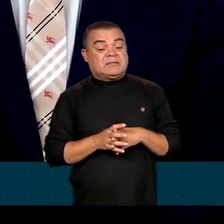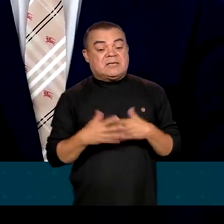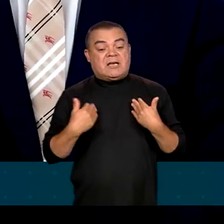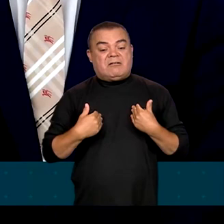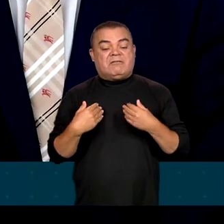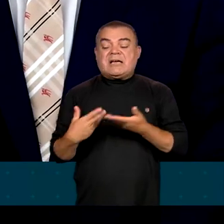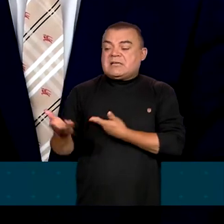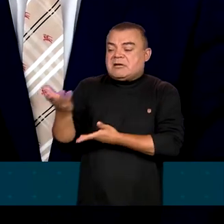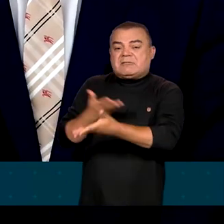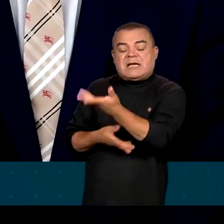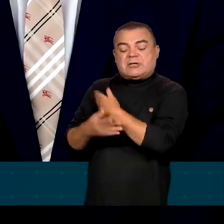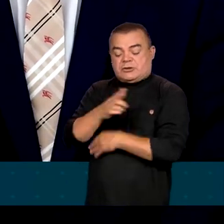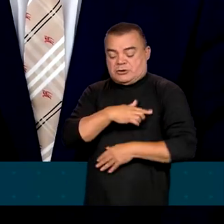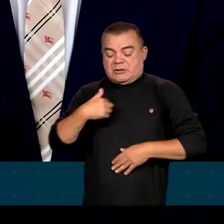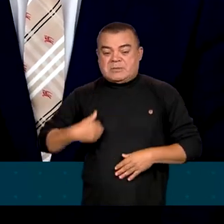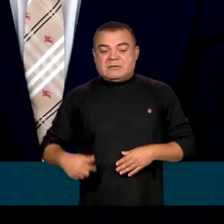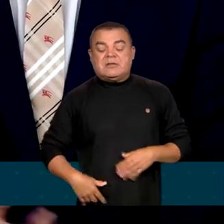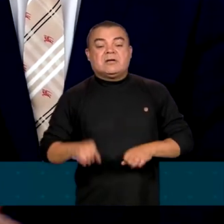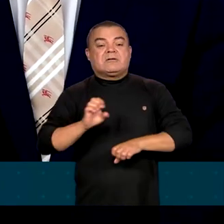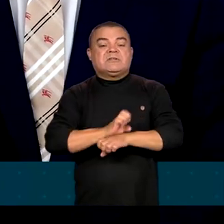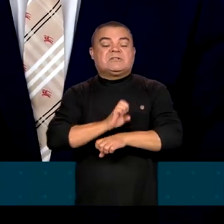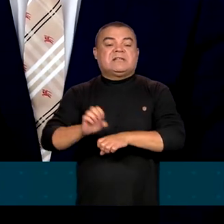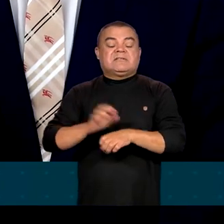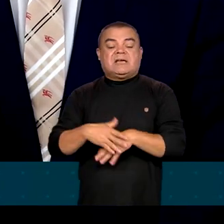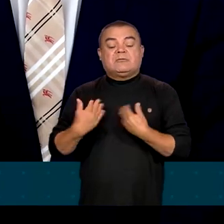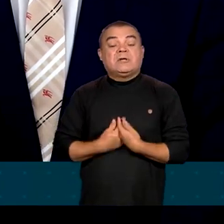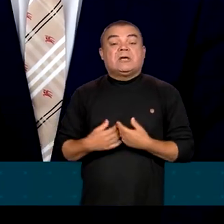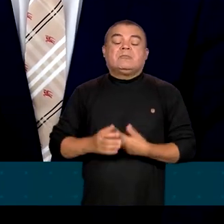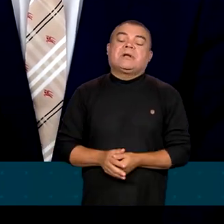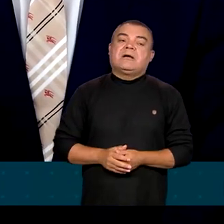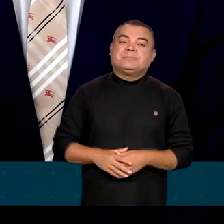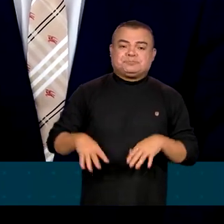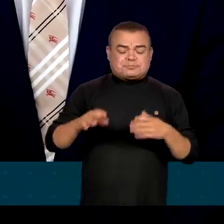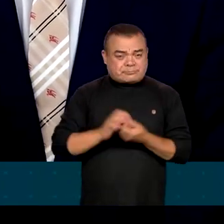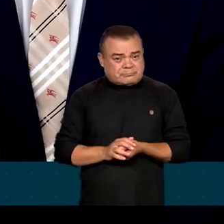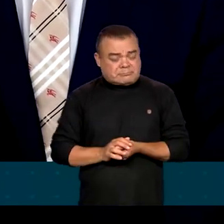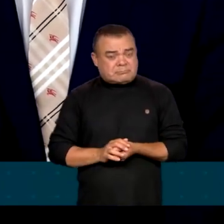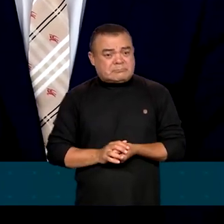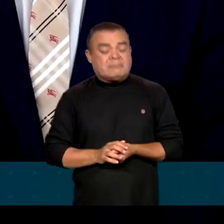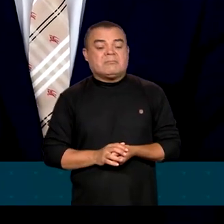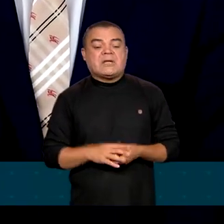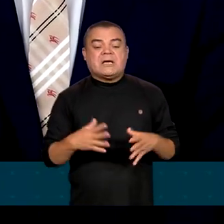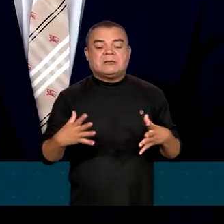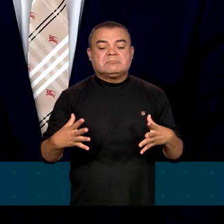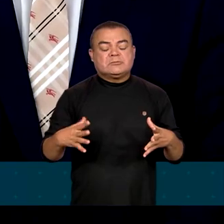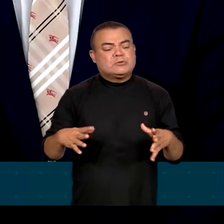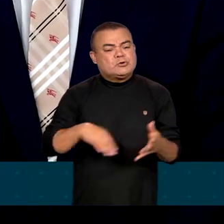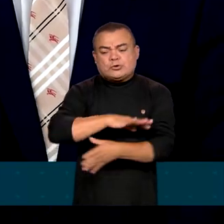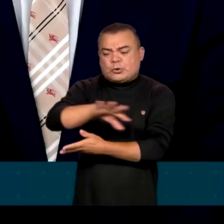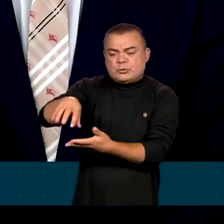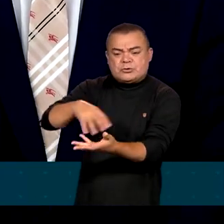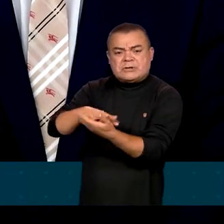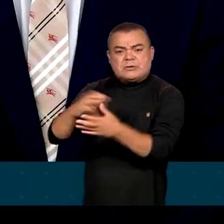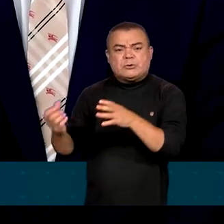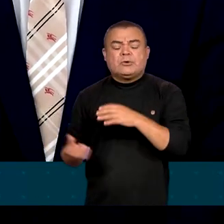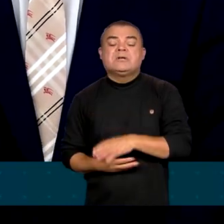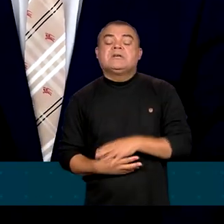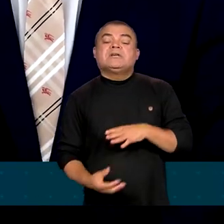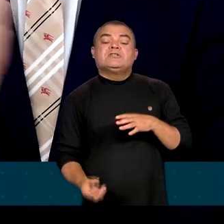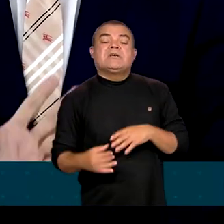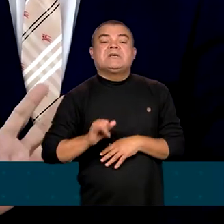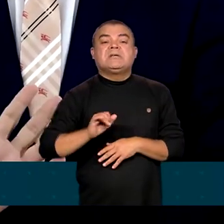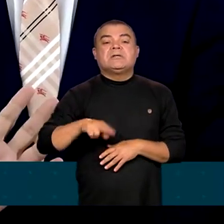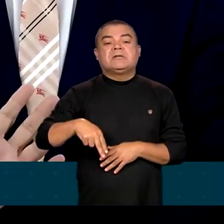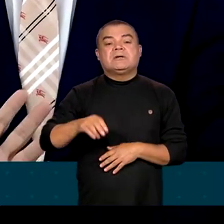Fundamental para o agronegócio, para a indústria. Para todos os setores, serviços, inovação, como é. Entendeu? Então, é uma